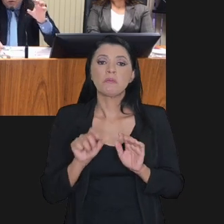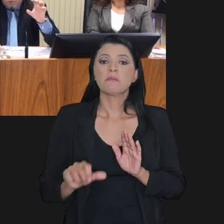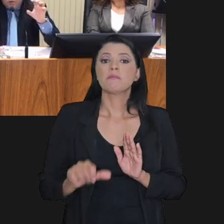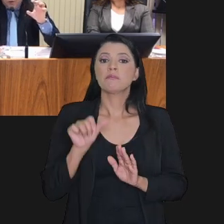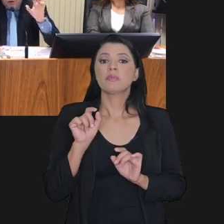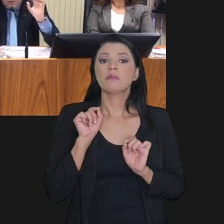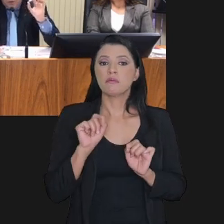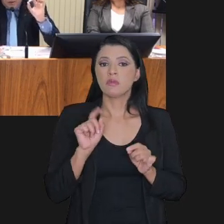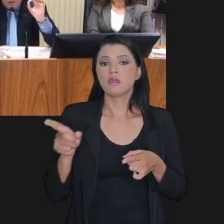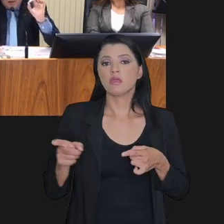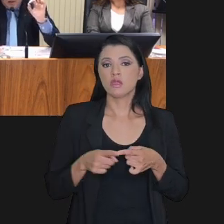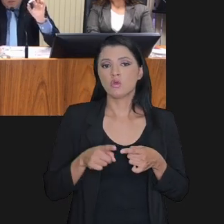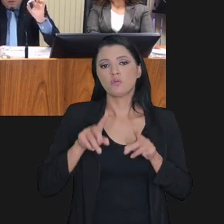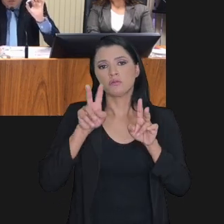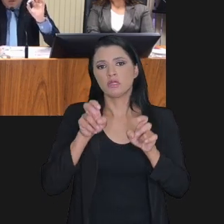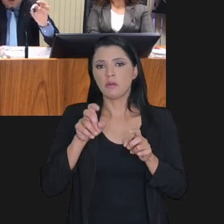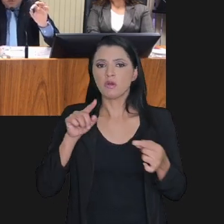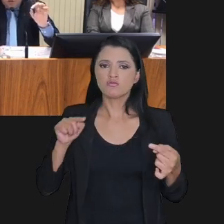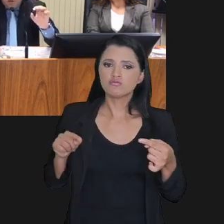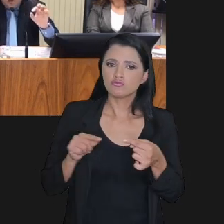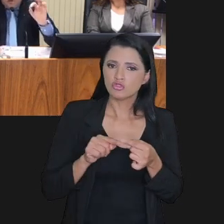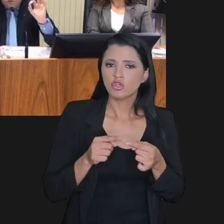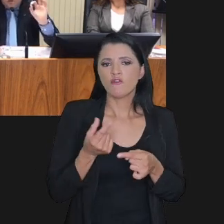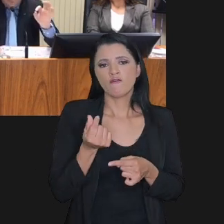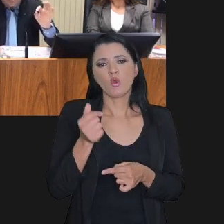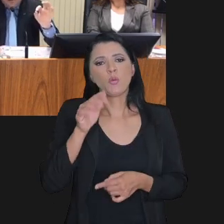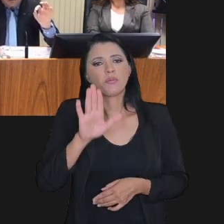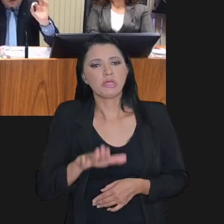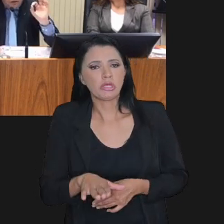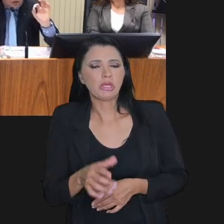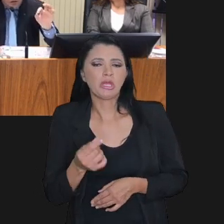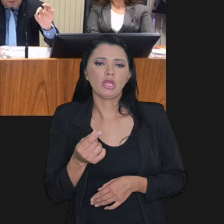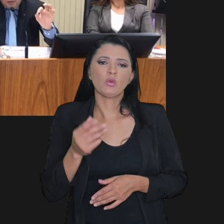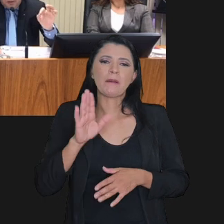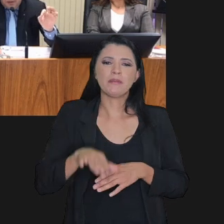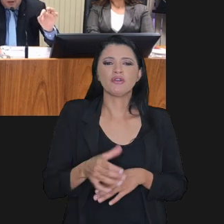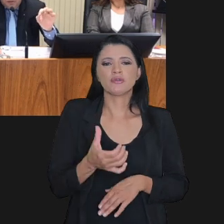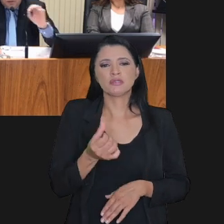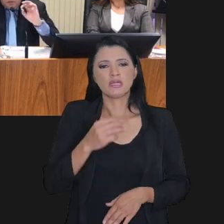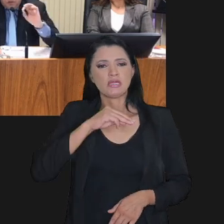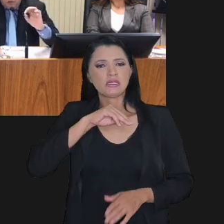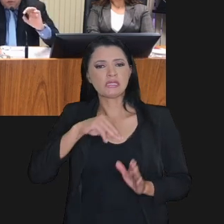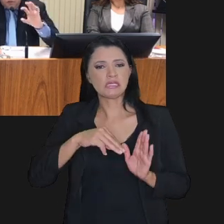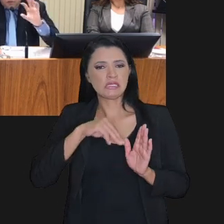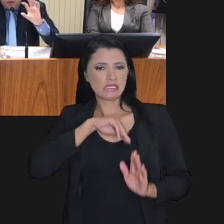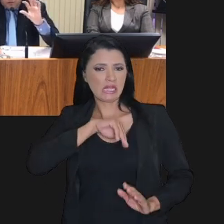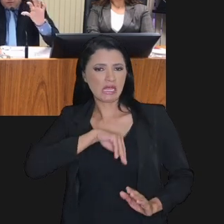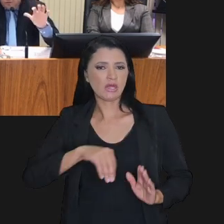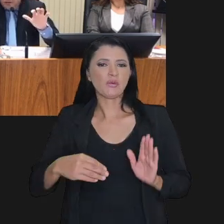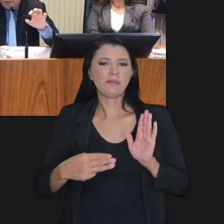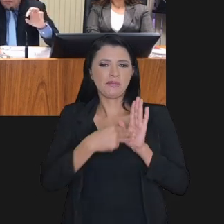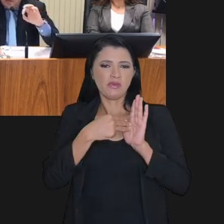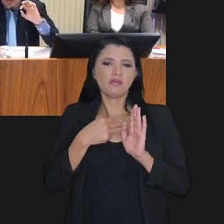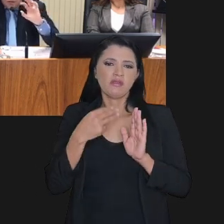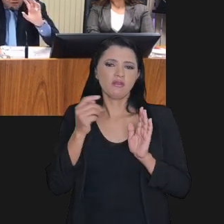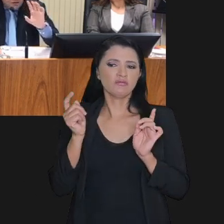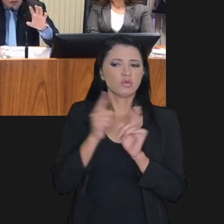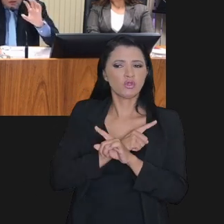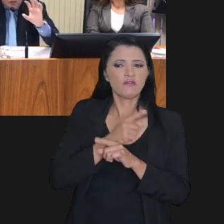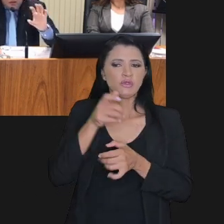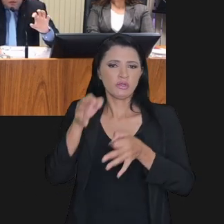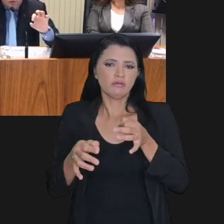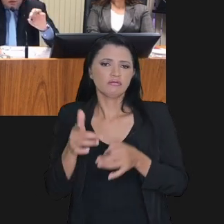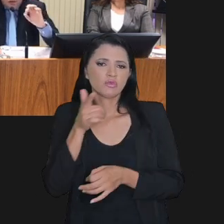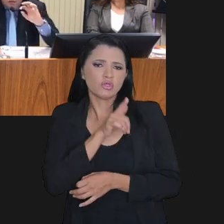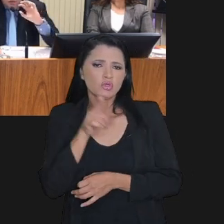Quanto no primeiro, era um tema mais objetivo, pequenos valores, abaixo de 100 salários mínimos, o segundo, já eram controvérsias jurídicas,